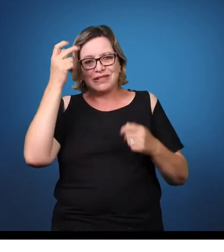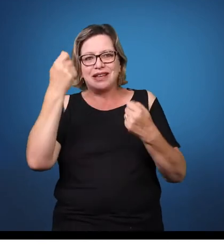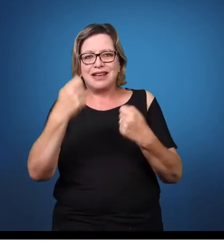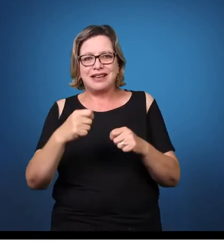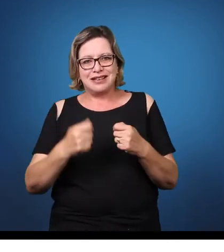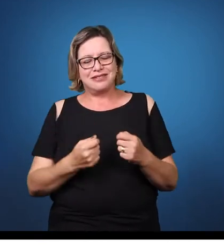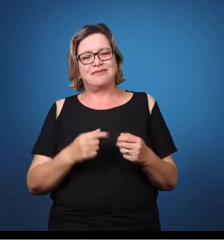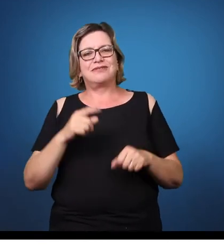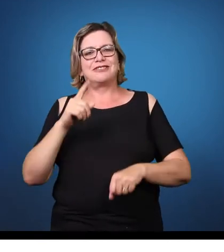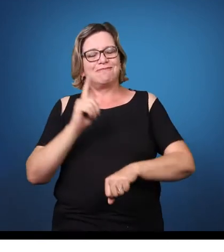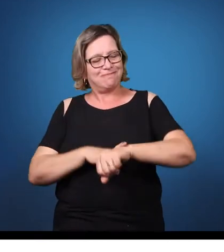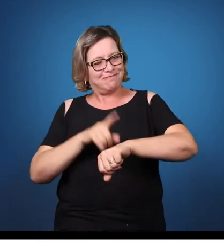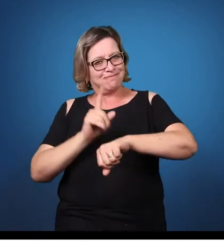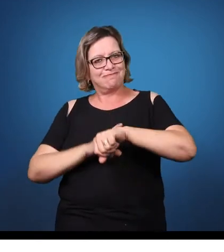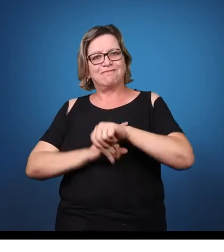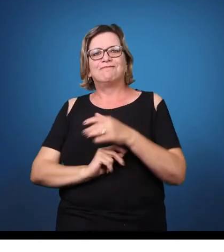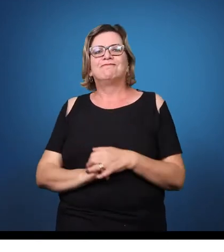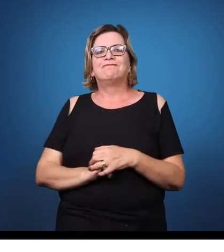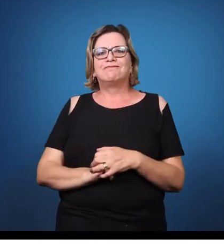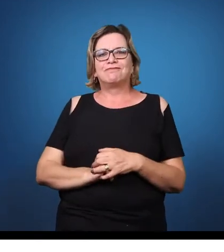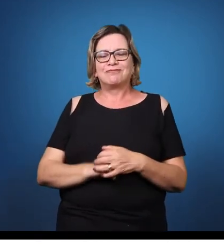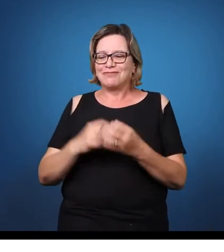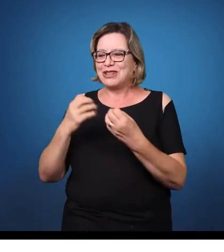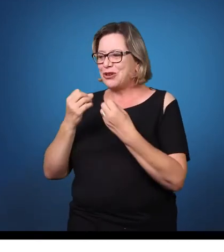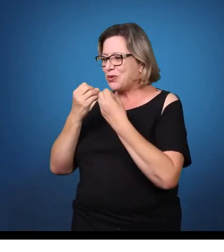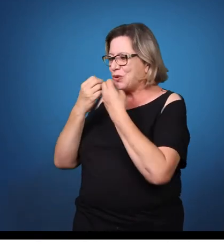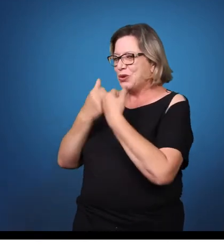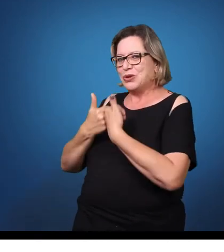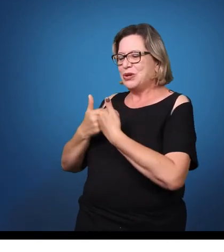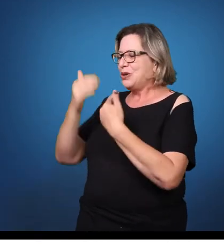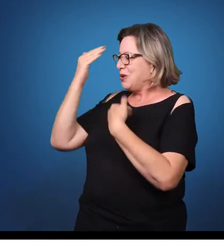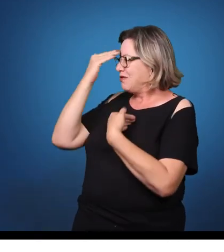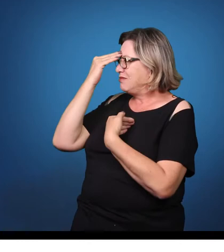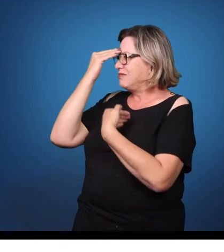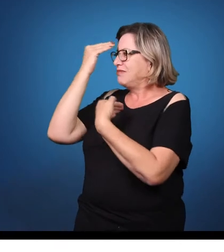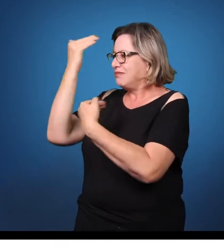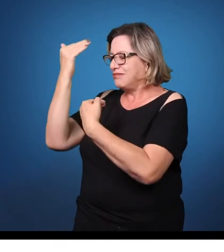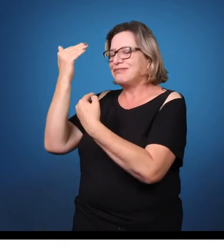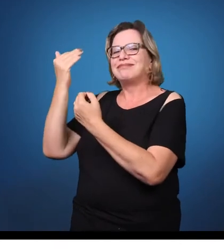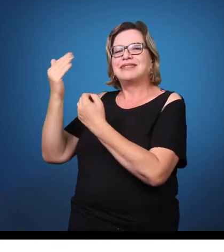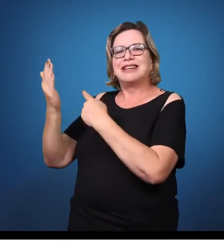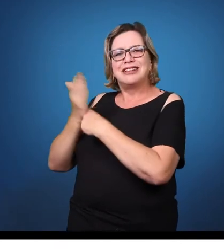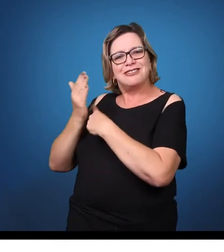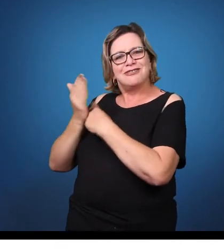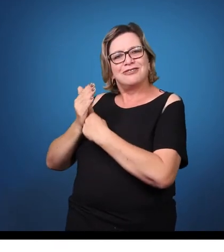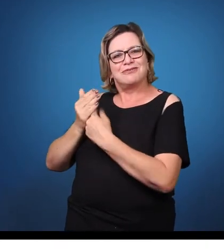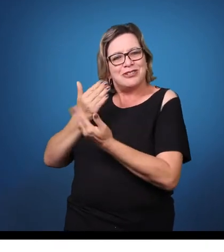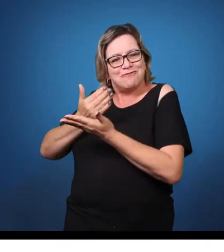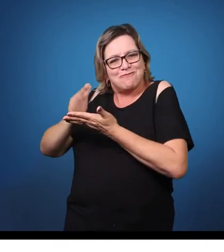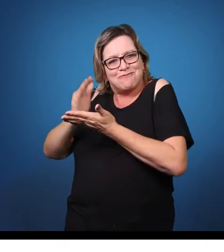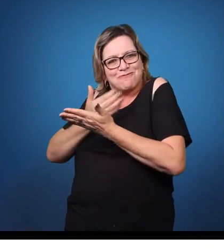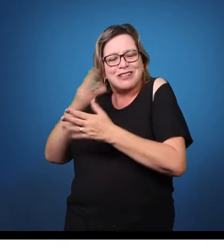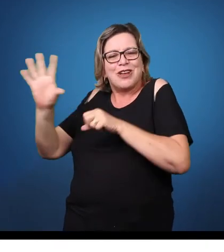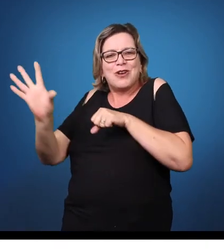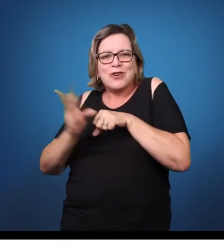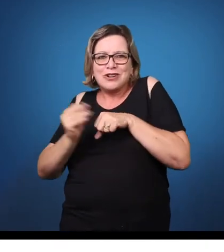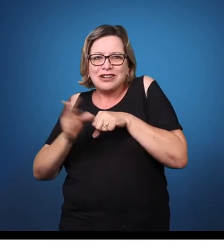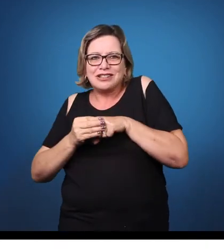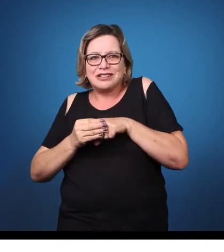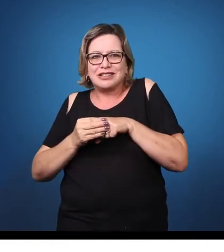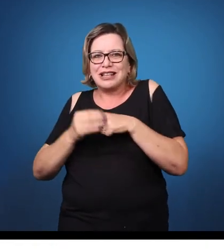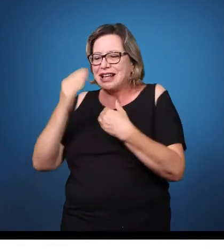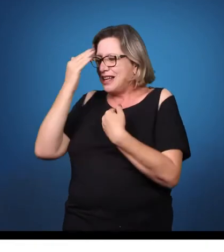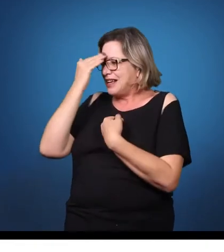Acessibilidade. Esta causa também é sua. Agradeço a sua audiência. Convido que compartilhe o link que você vê aqui embaixo na tela, onde